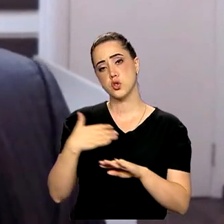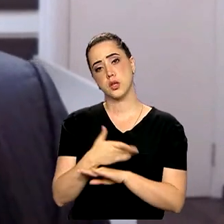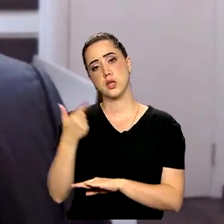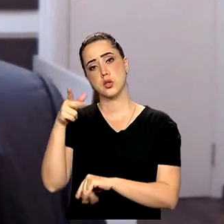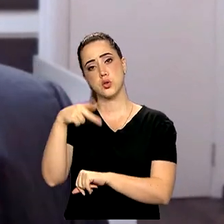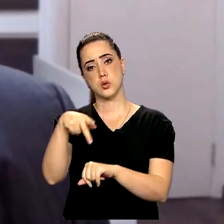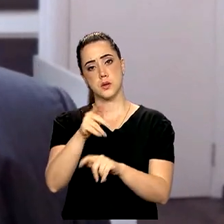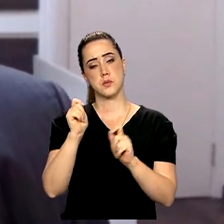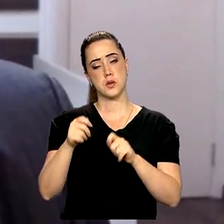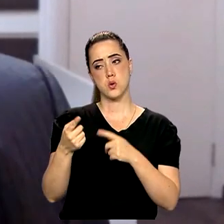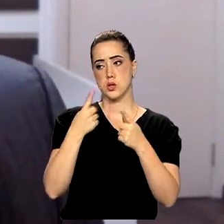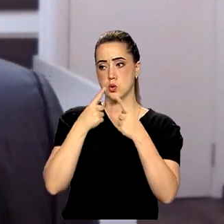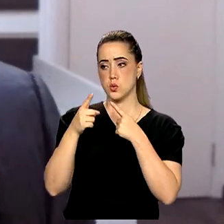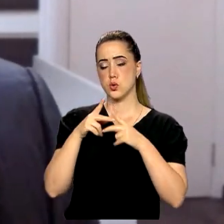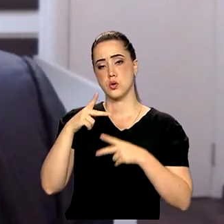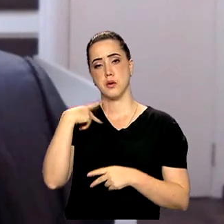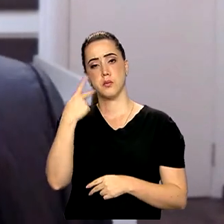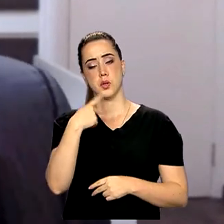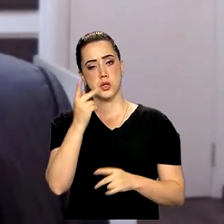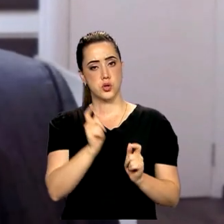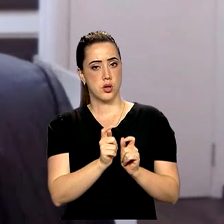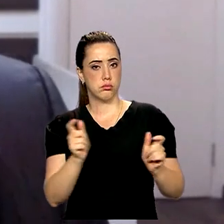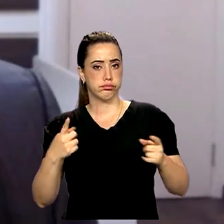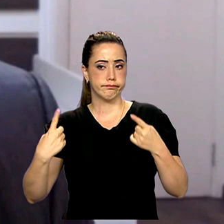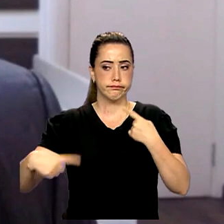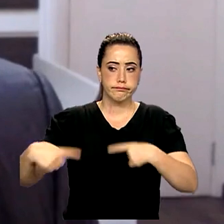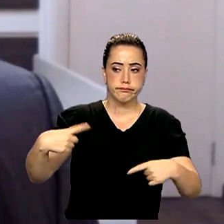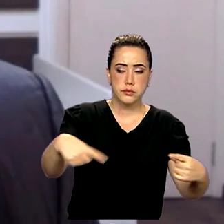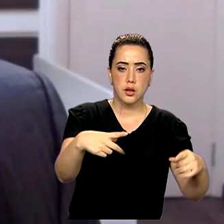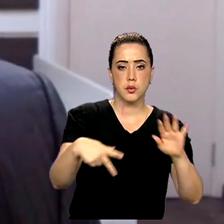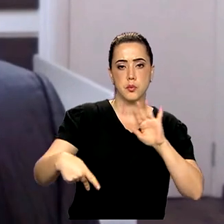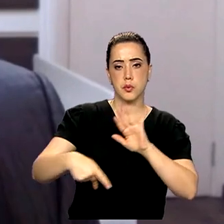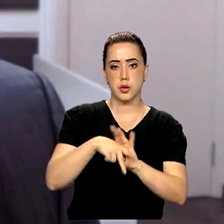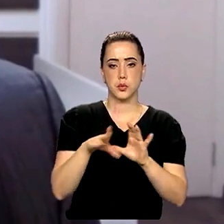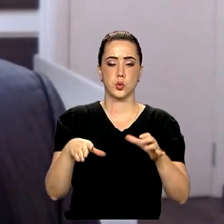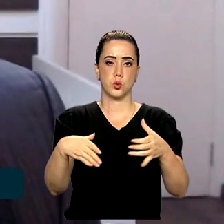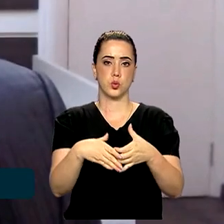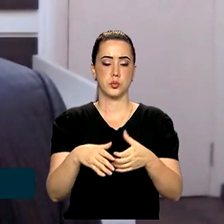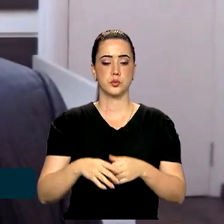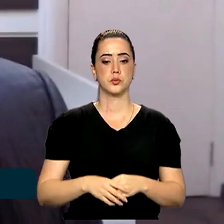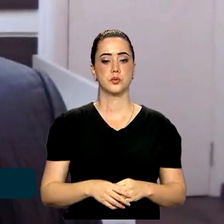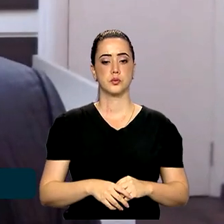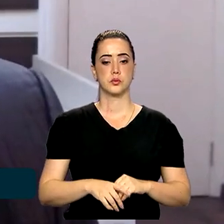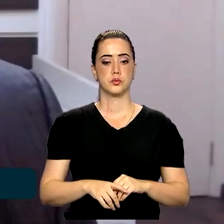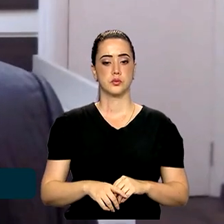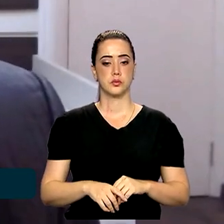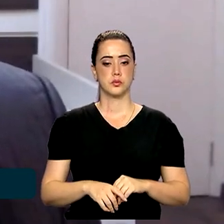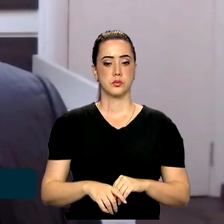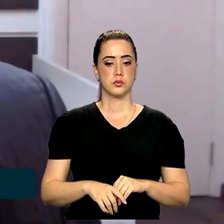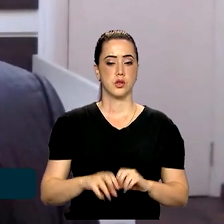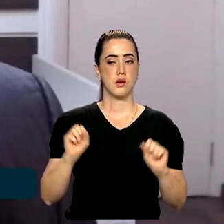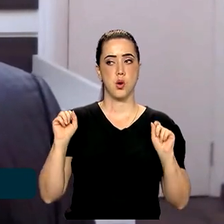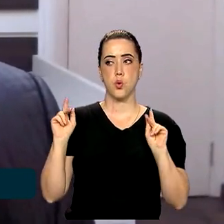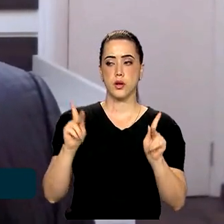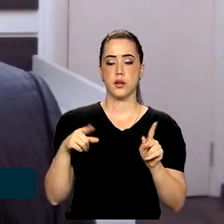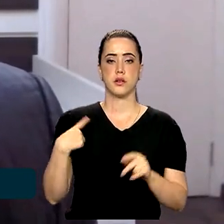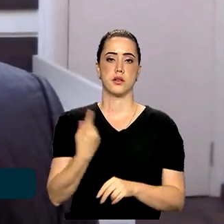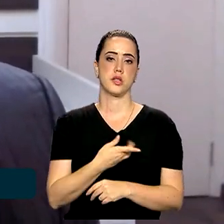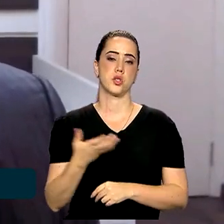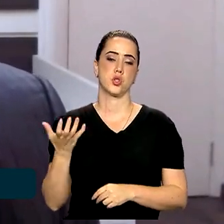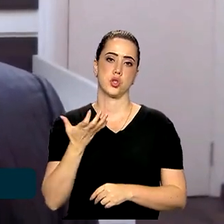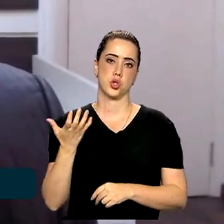nas políticas, nas linhas amplas de políticas estabelecidas dentro do bloco. Quer dizer, ok, nós queremos uma